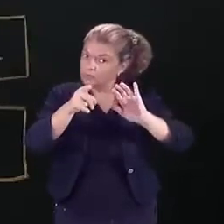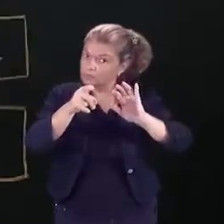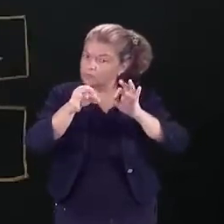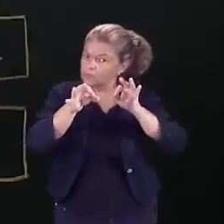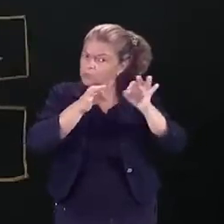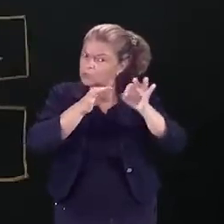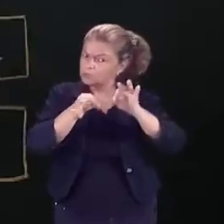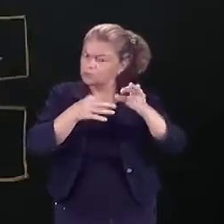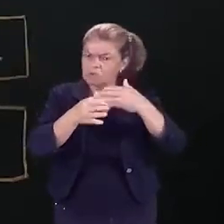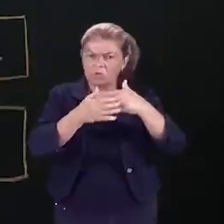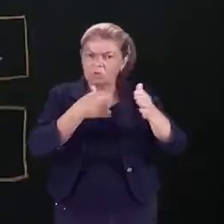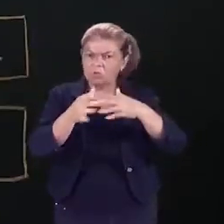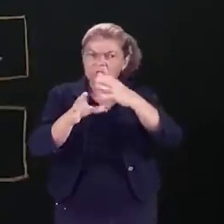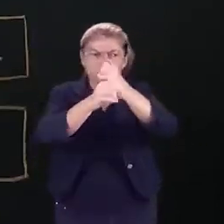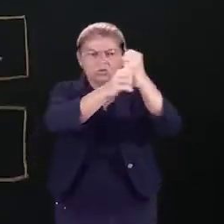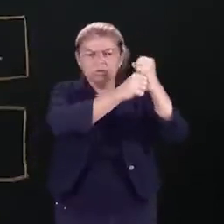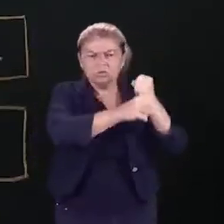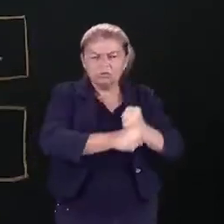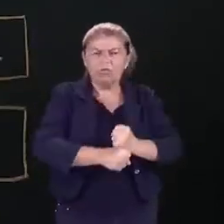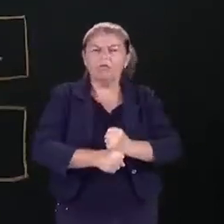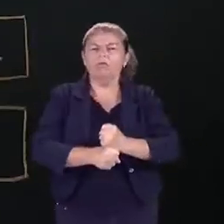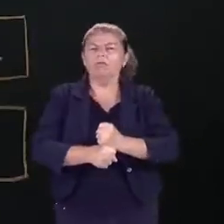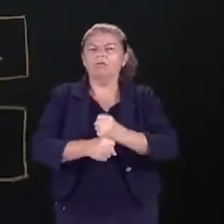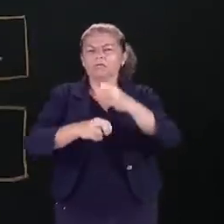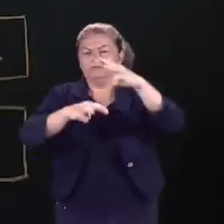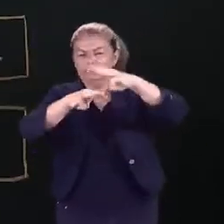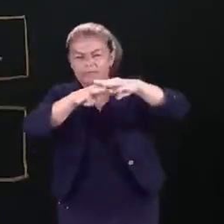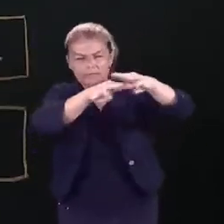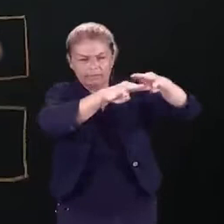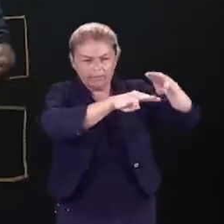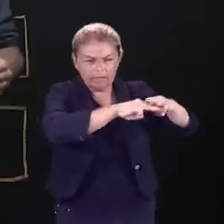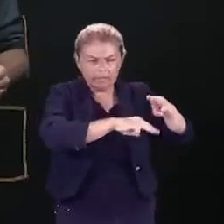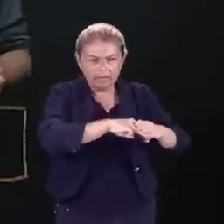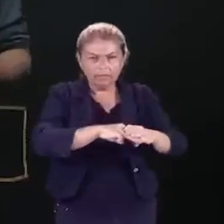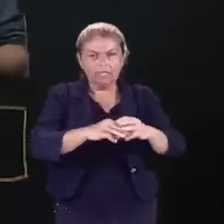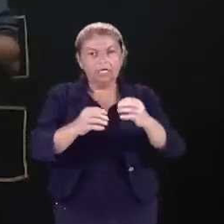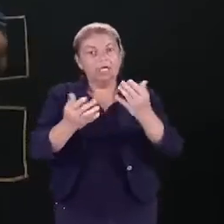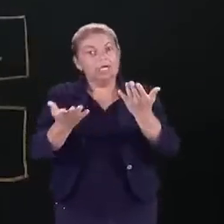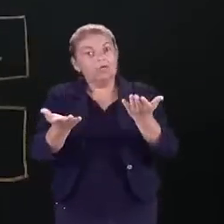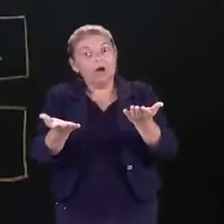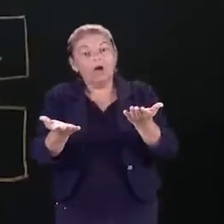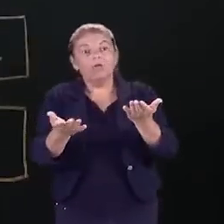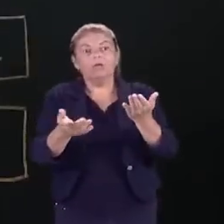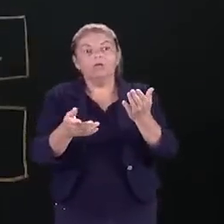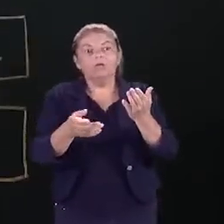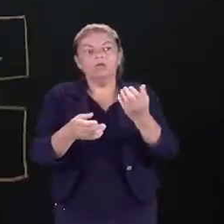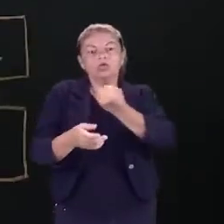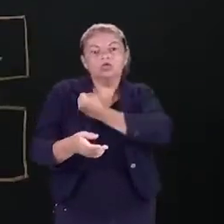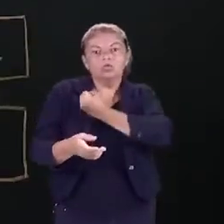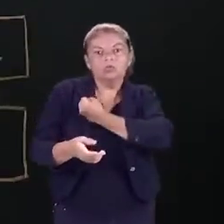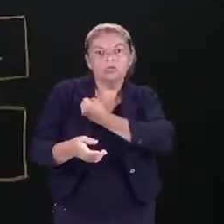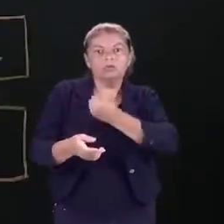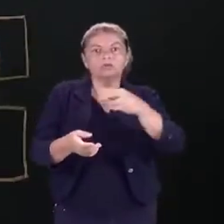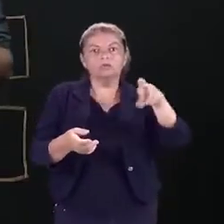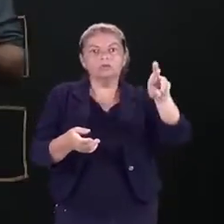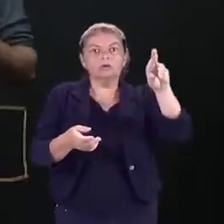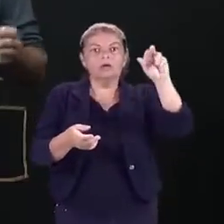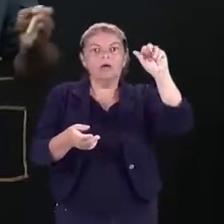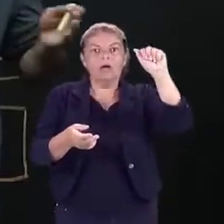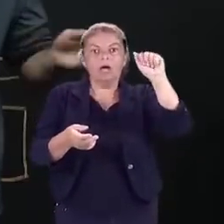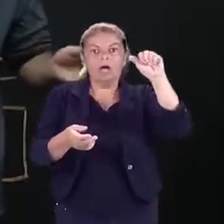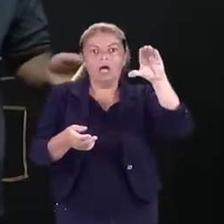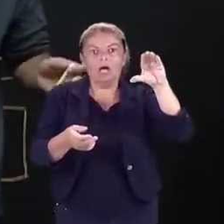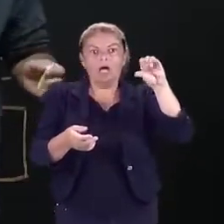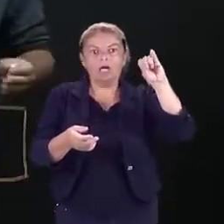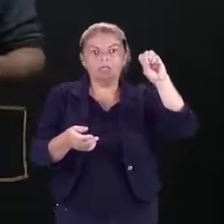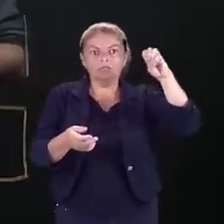qualquer operação matemática em relação a números irracionais, nem sempre o resultado será também um